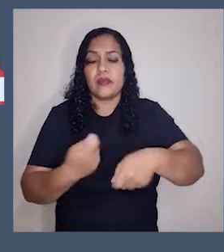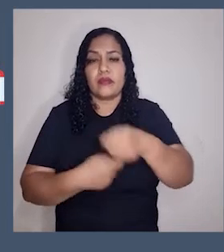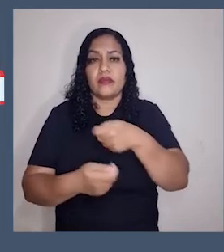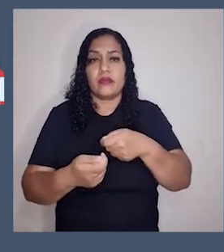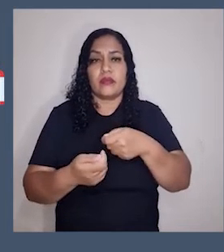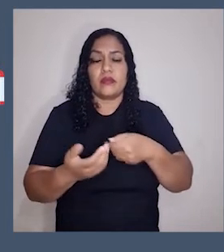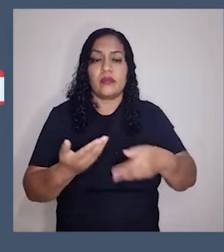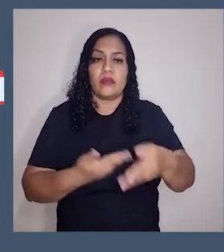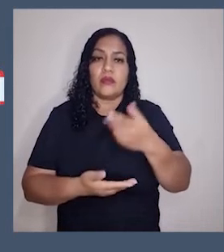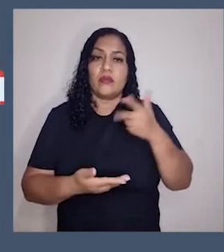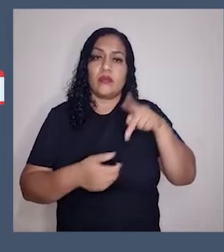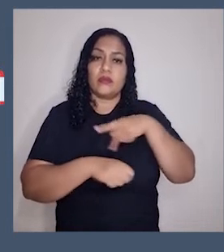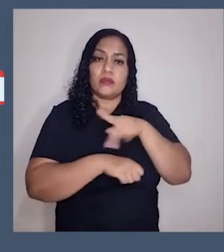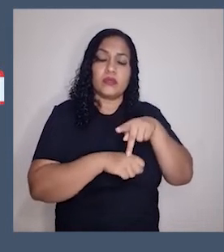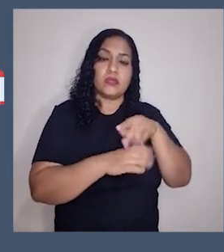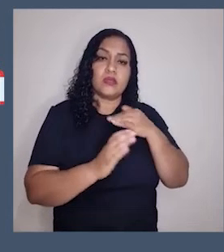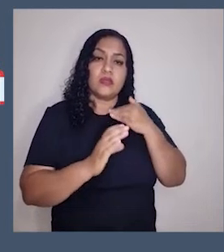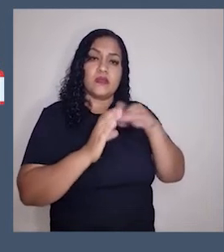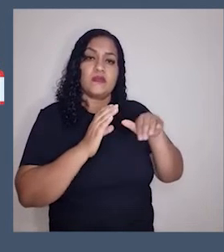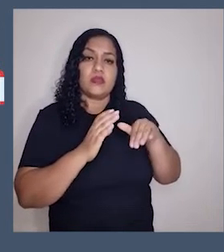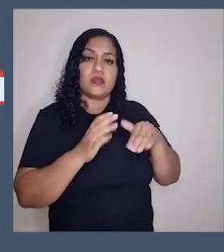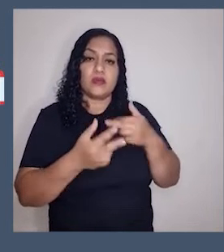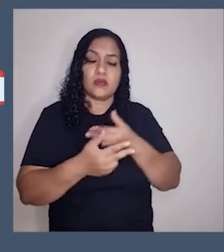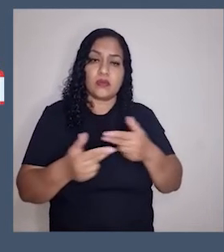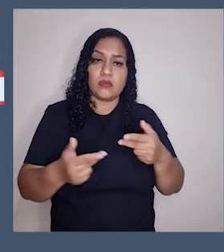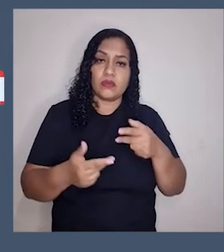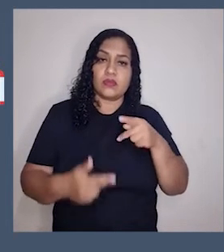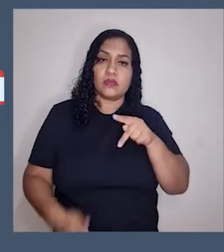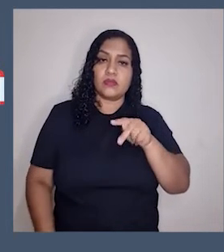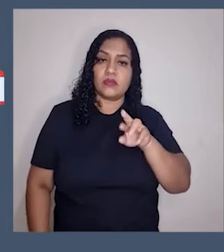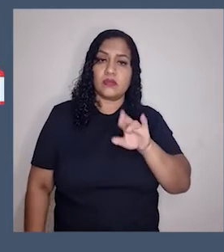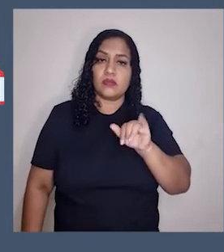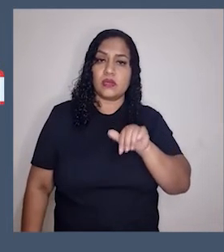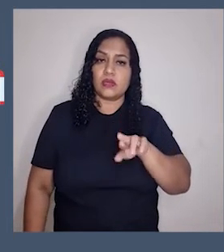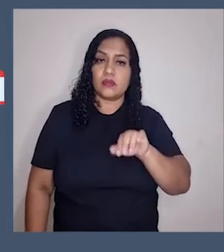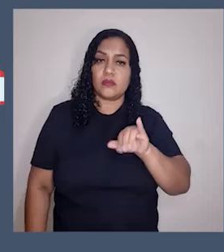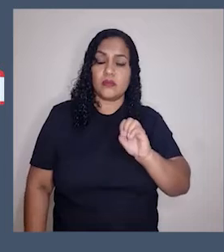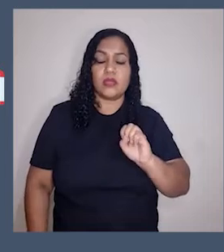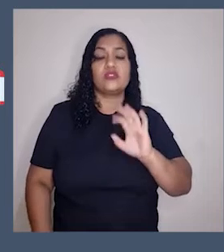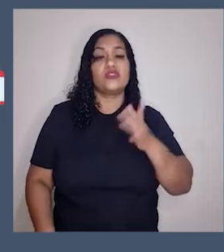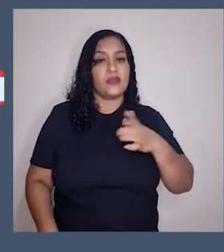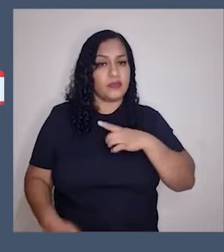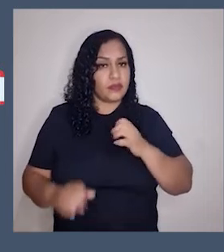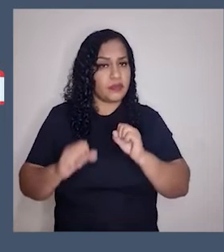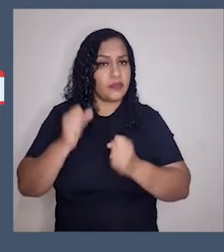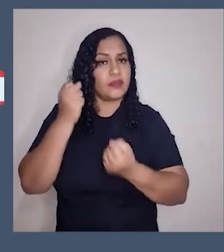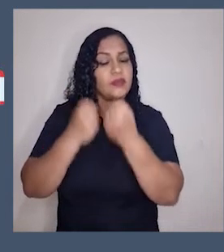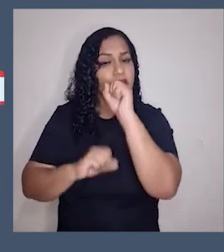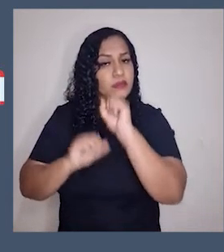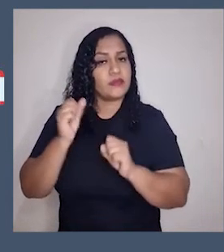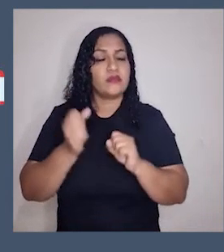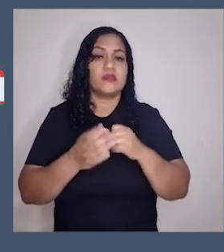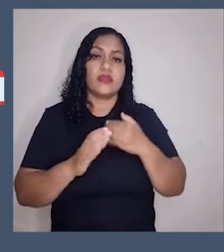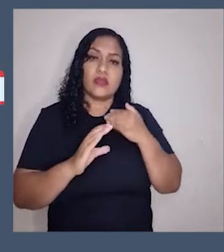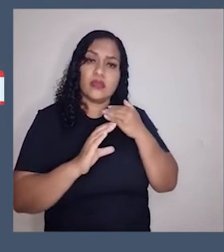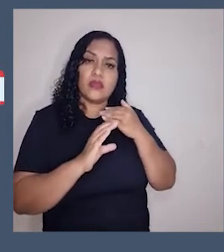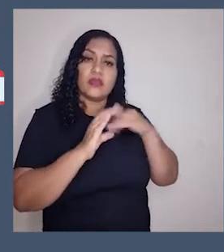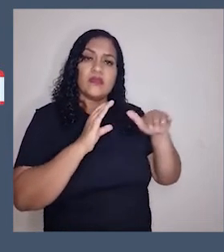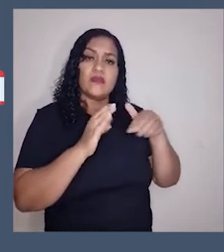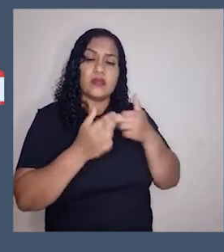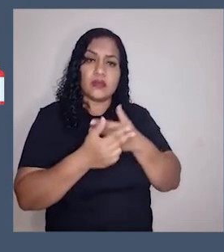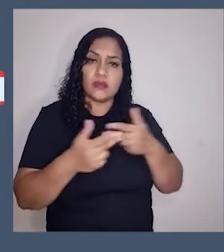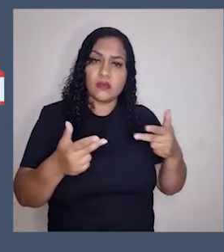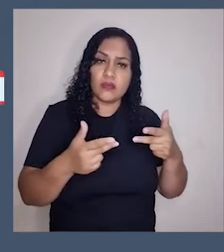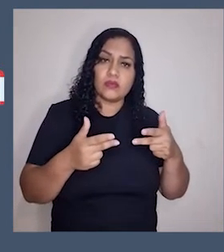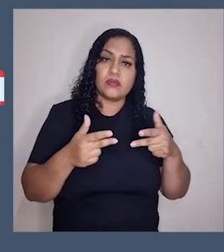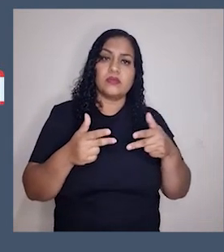comercial com esses outros países? Produtos primários. Já temos indústrias, então já enviamos produtos